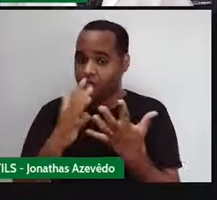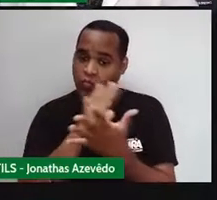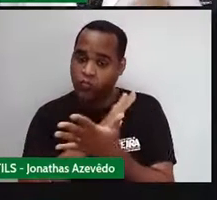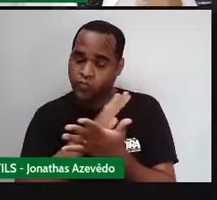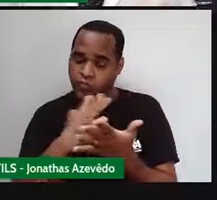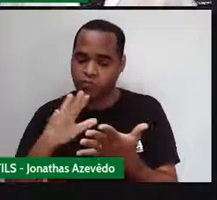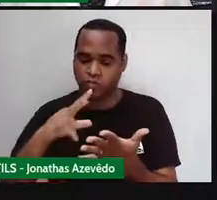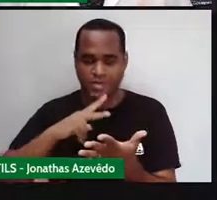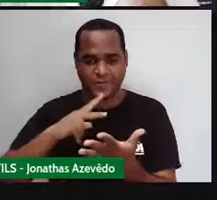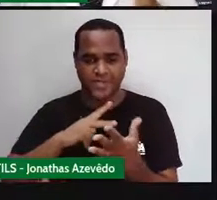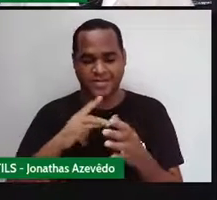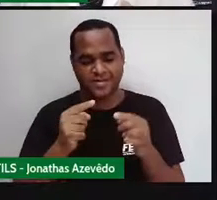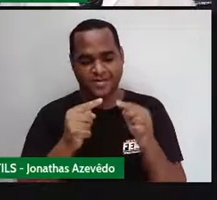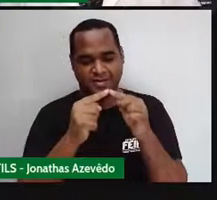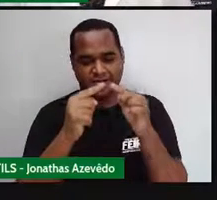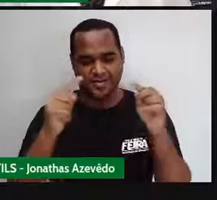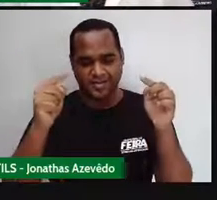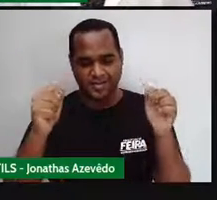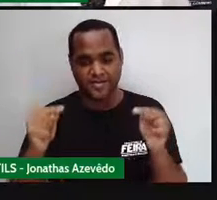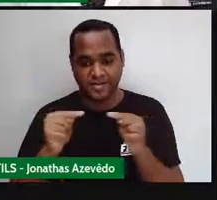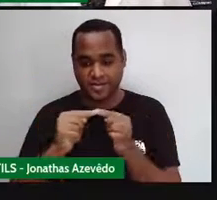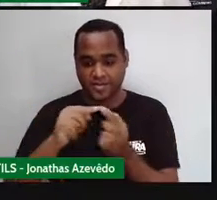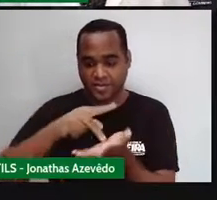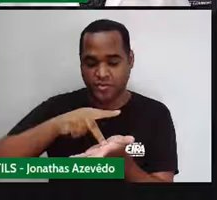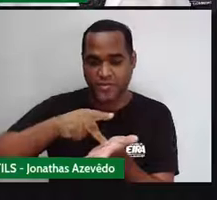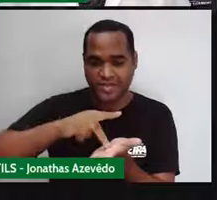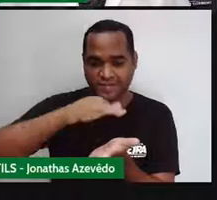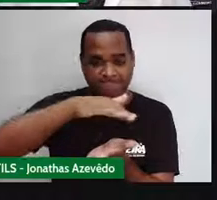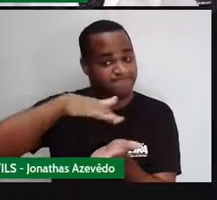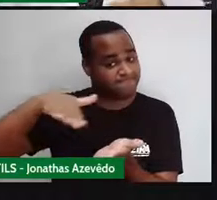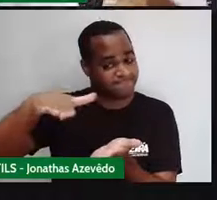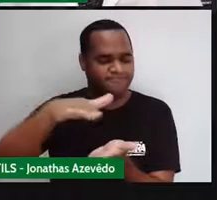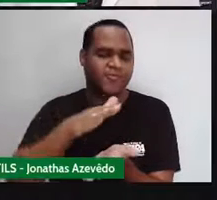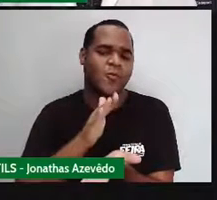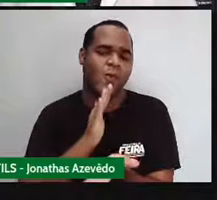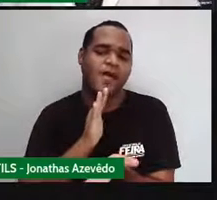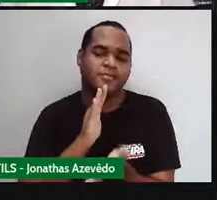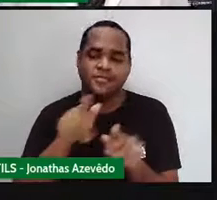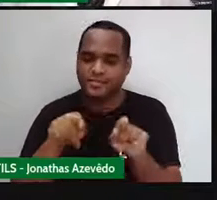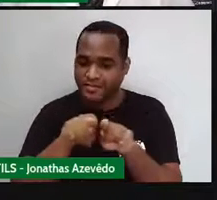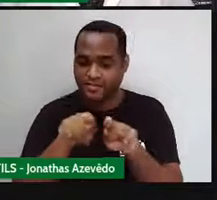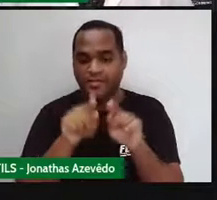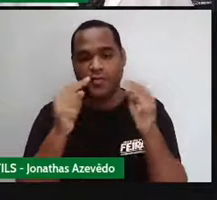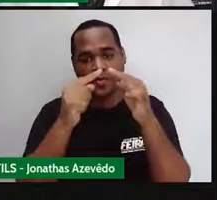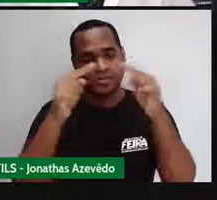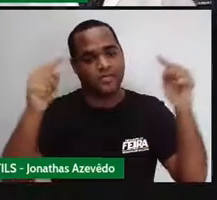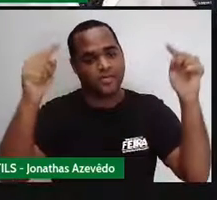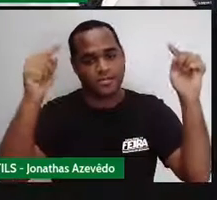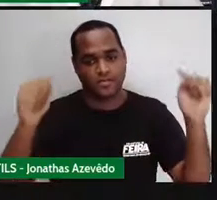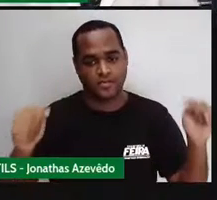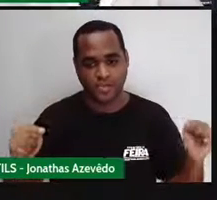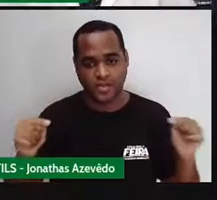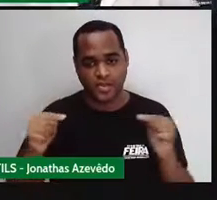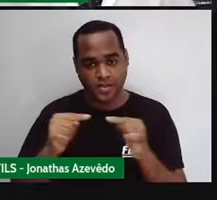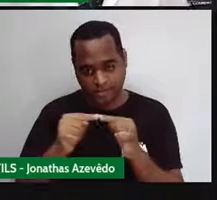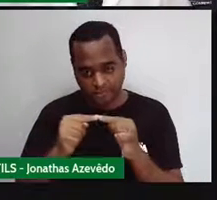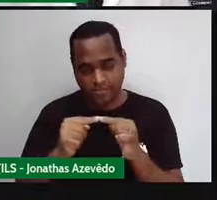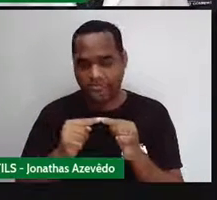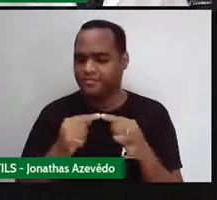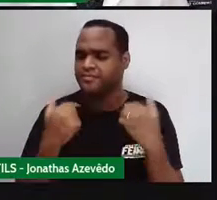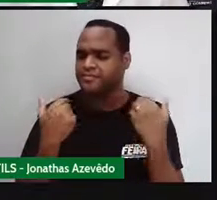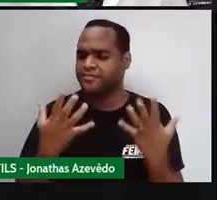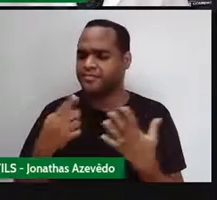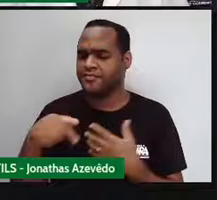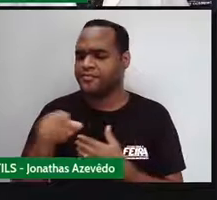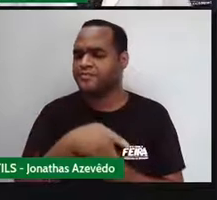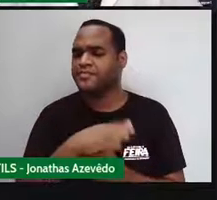ali do retângulo, que é uma figura geométrica plana que você já conhece, e do quadrado, tá bom? Bom, então como é que a gente vai